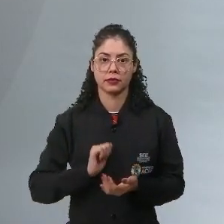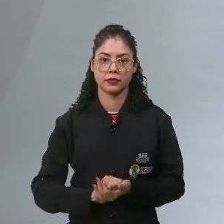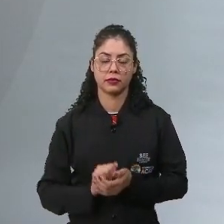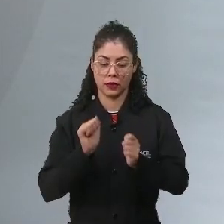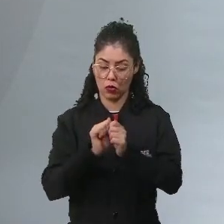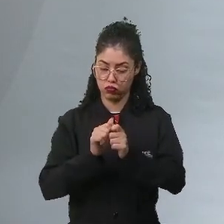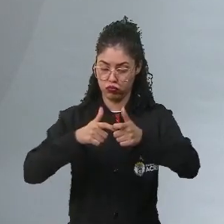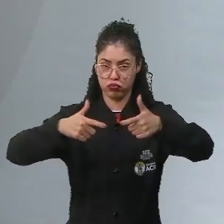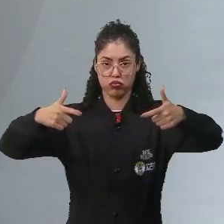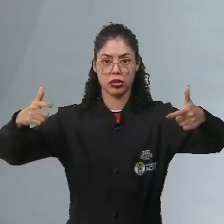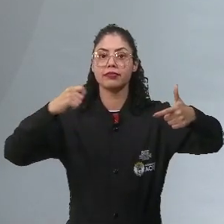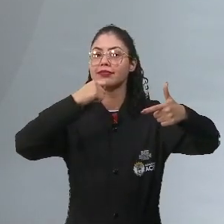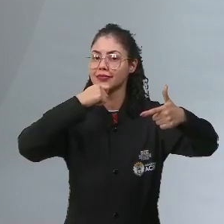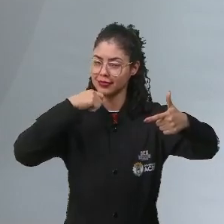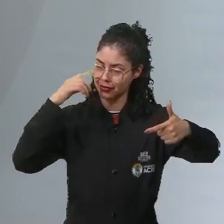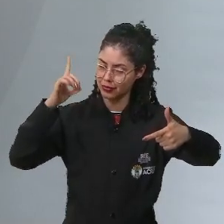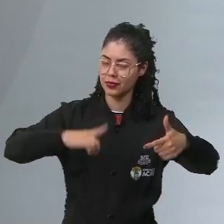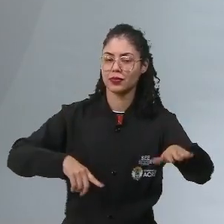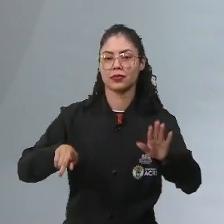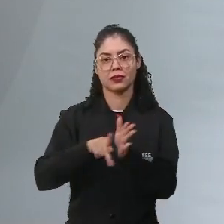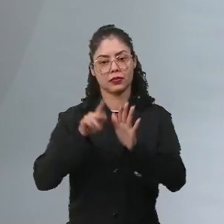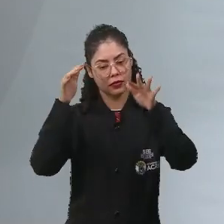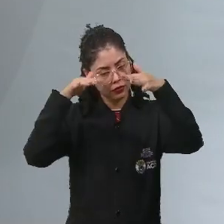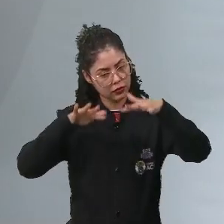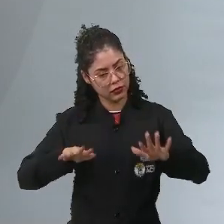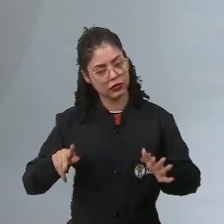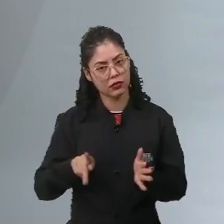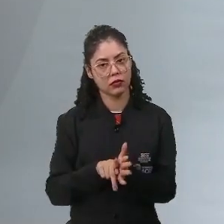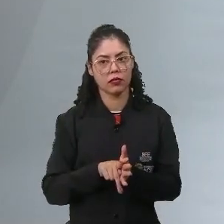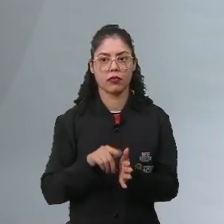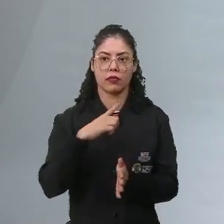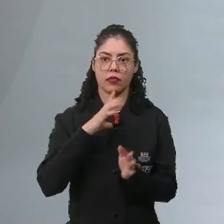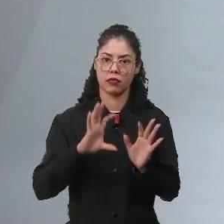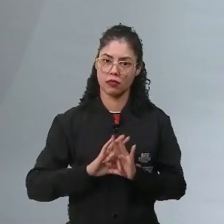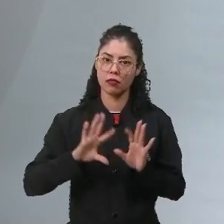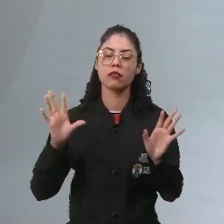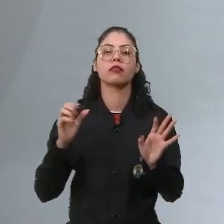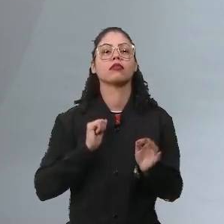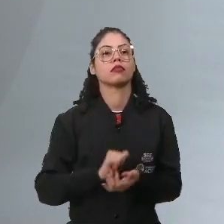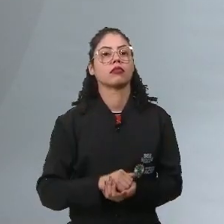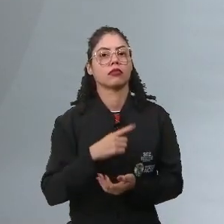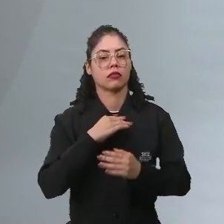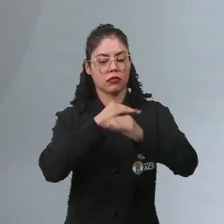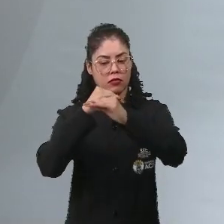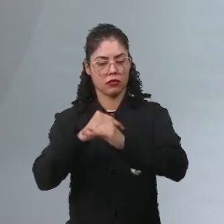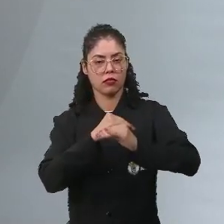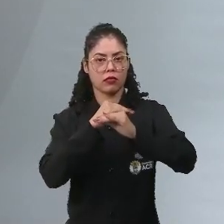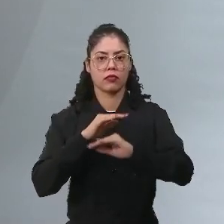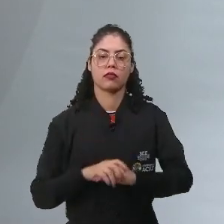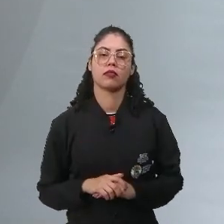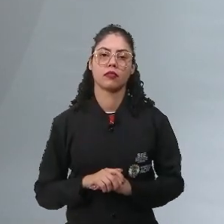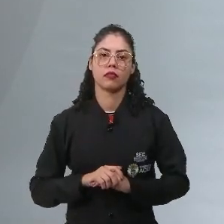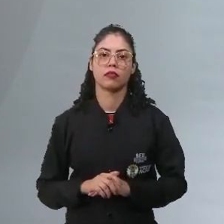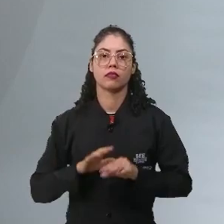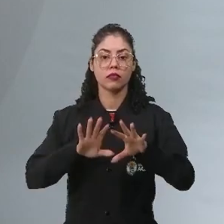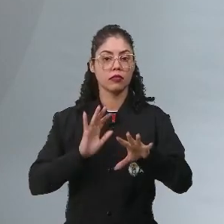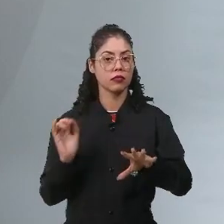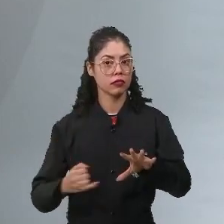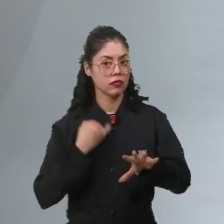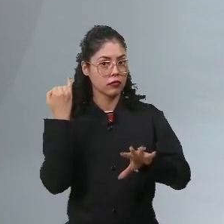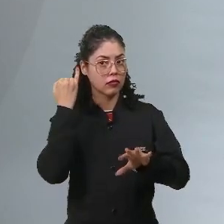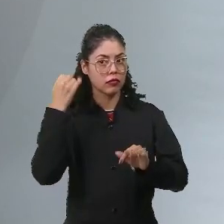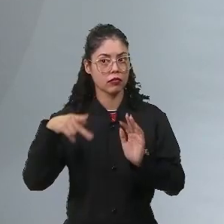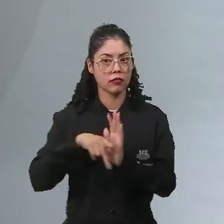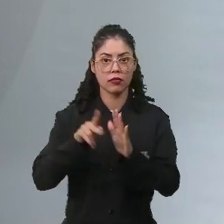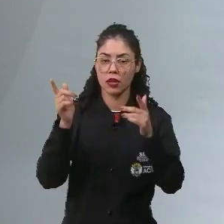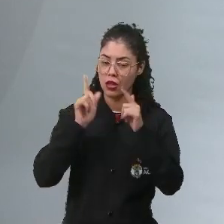dessa ampliação do direito, o direito natural do ser humano, que é o direito de ter liberdade, o direito de ter igualdade, que isso é o principal lema